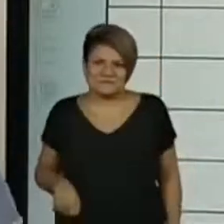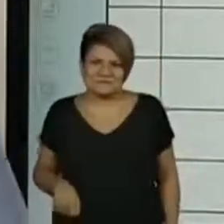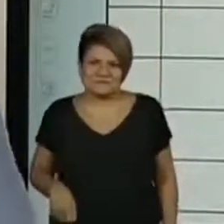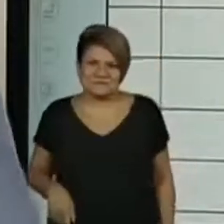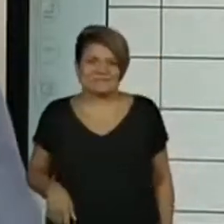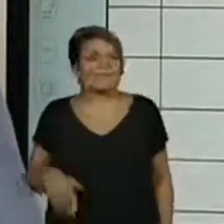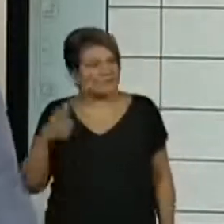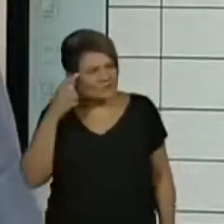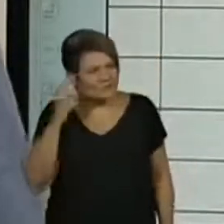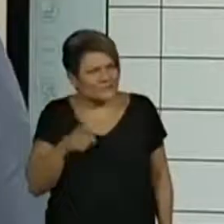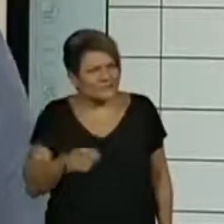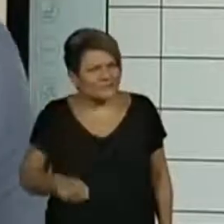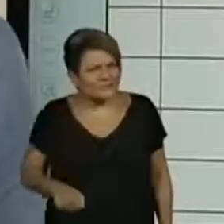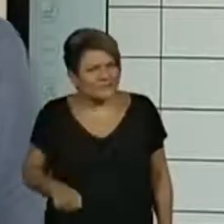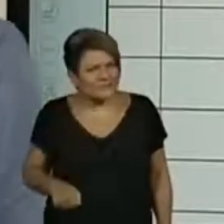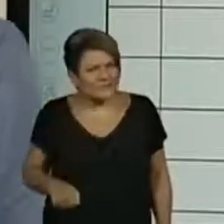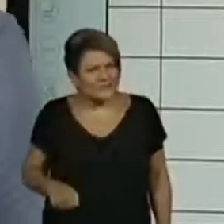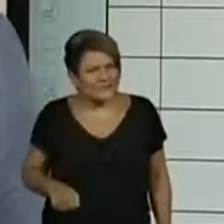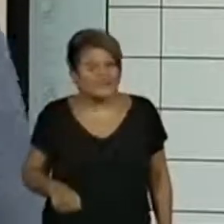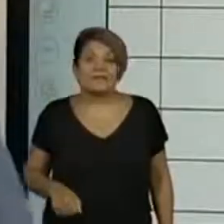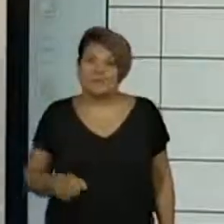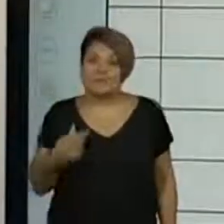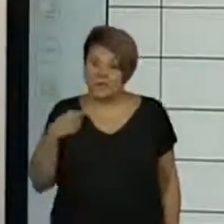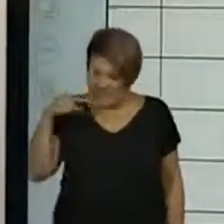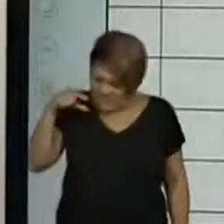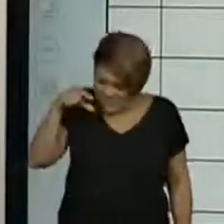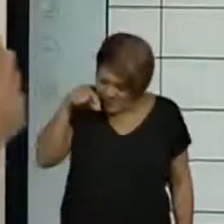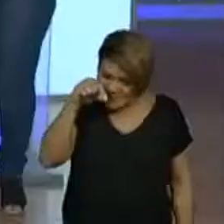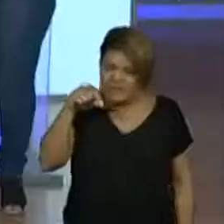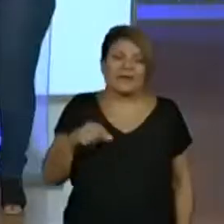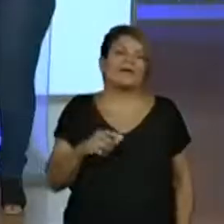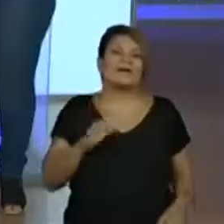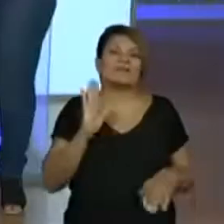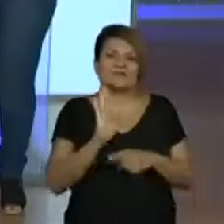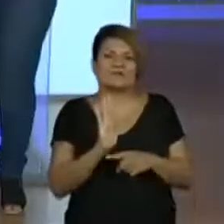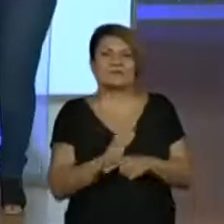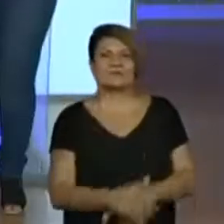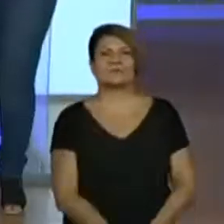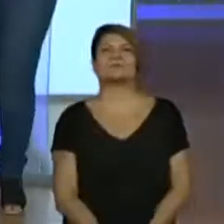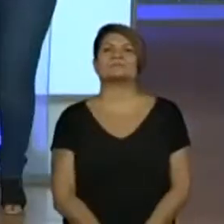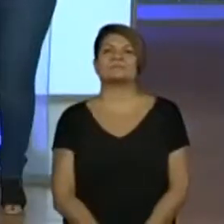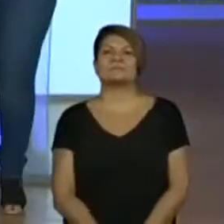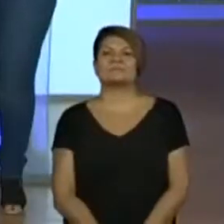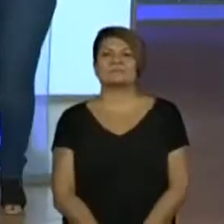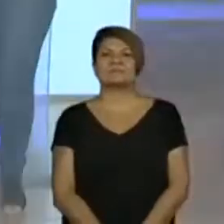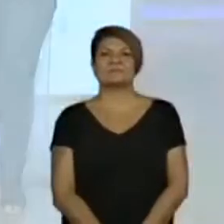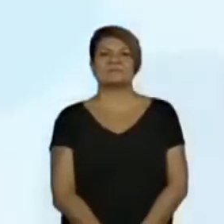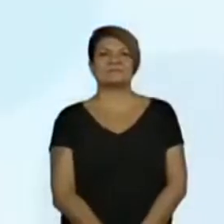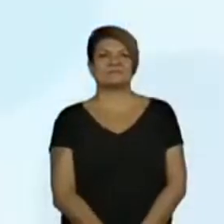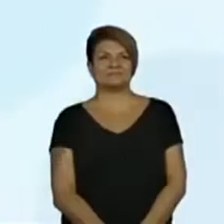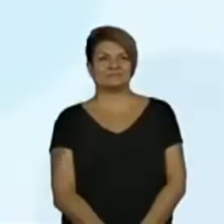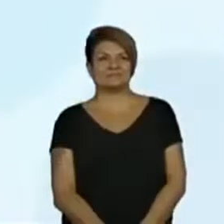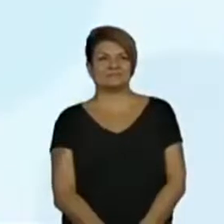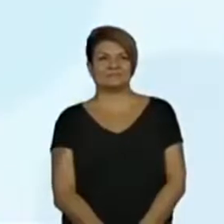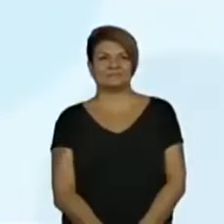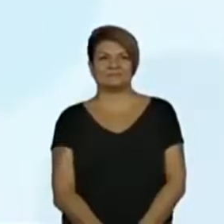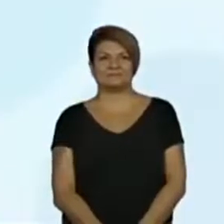Vocês já pensaram nisso? Então, ajuda a compor o movimento. Então, vou colocar aqui rapidinho, ó. Compor.